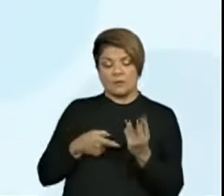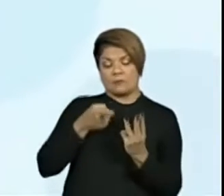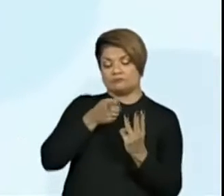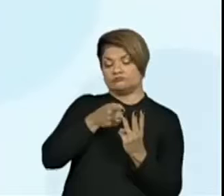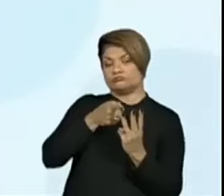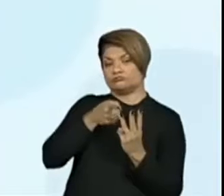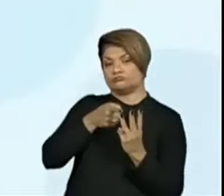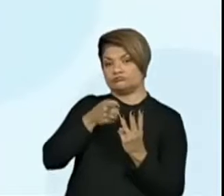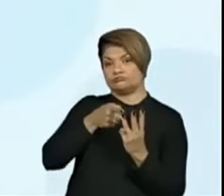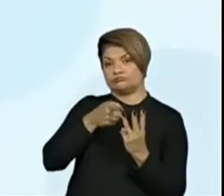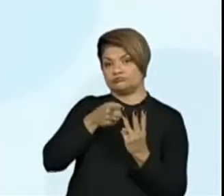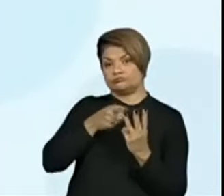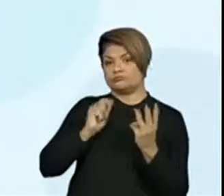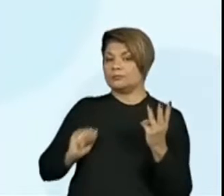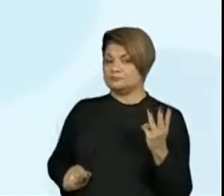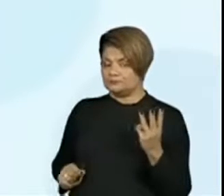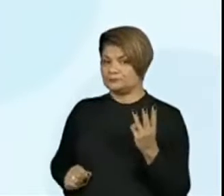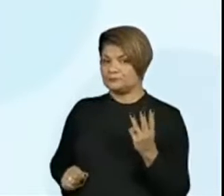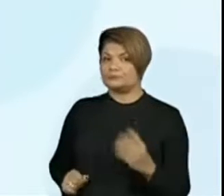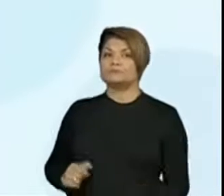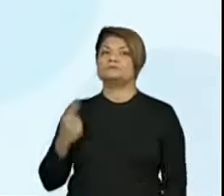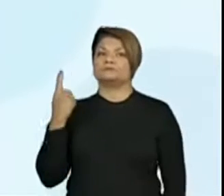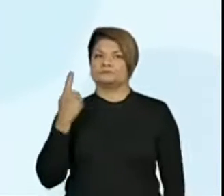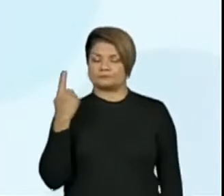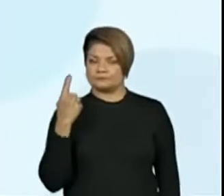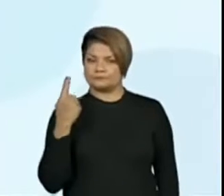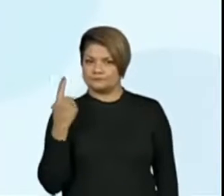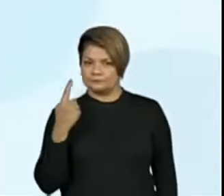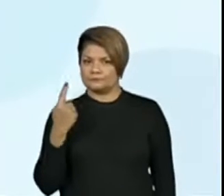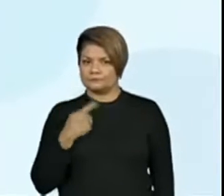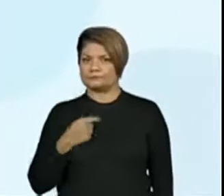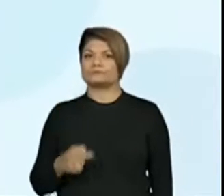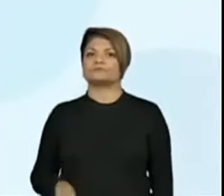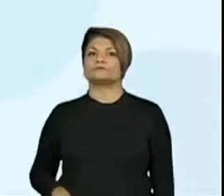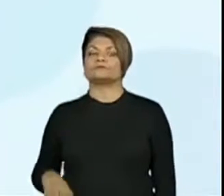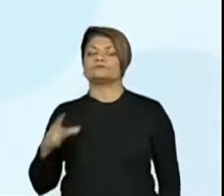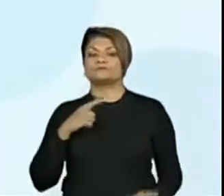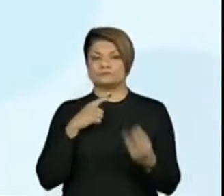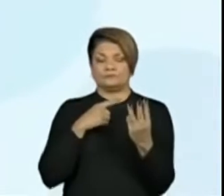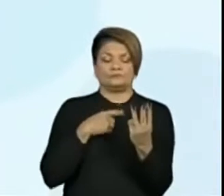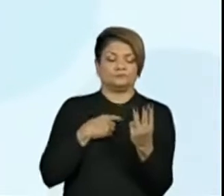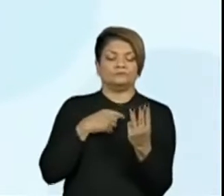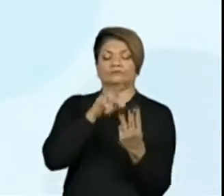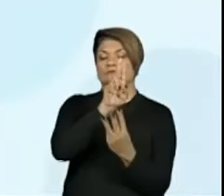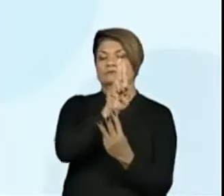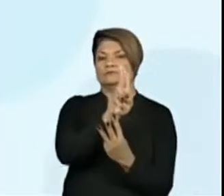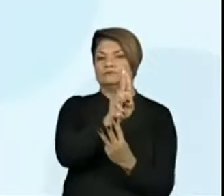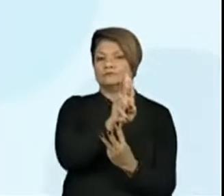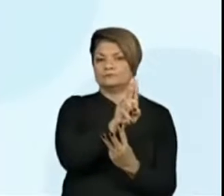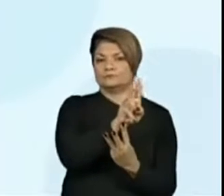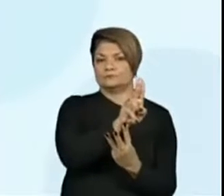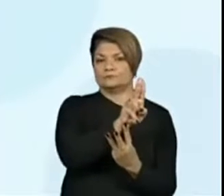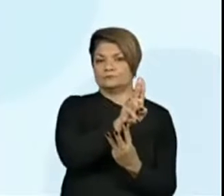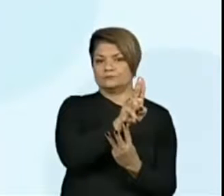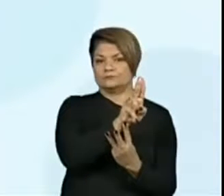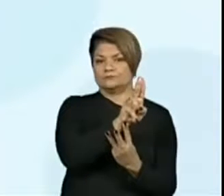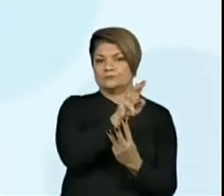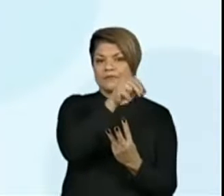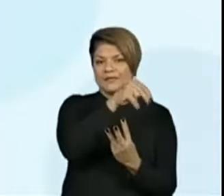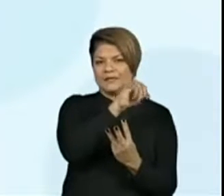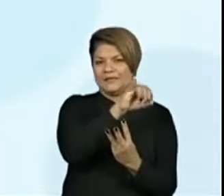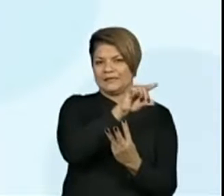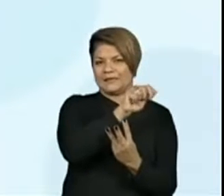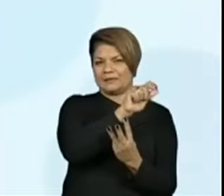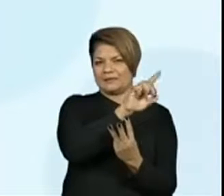não é mesmo? Olha só, esse primeiro quadrinho é da posição das unidades. O segundo